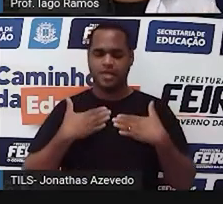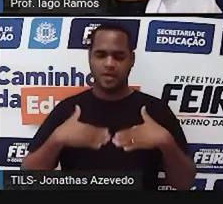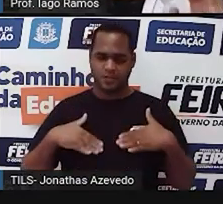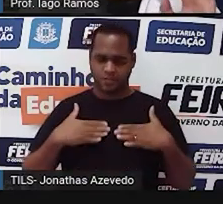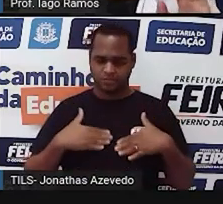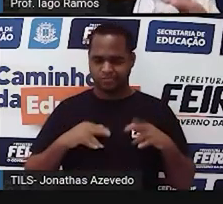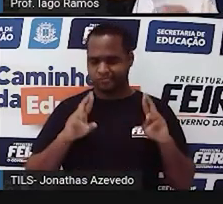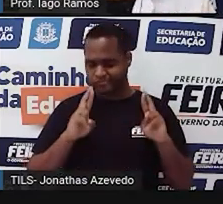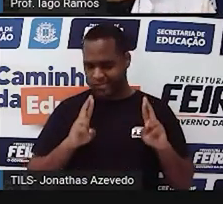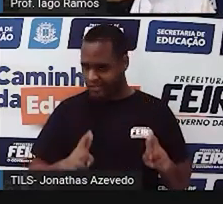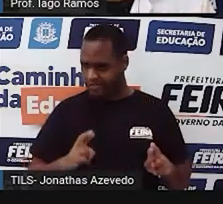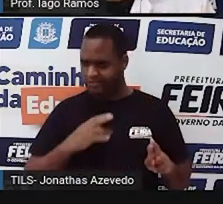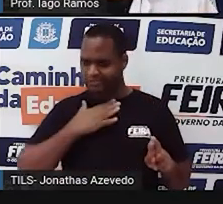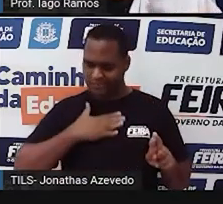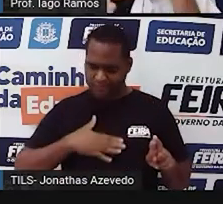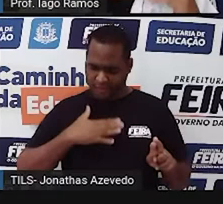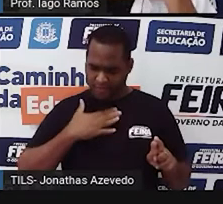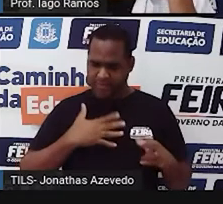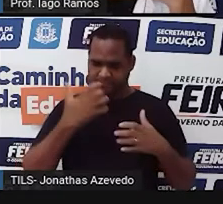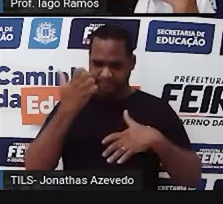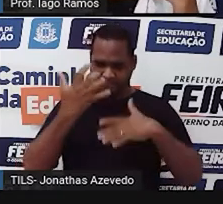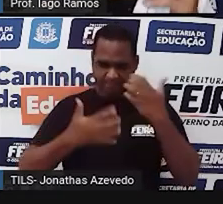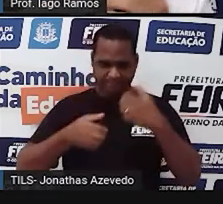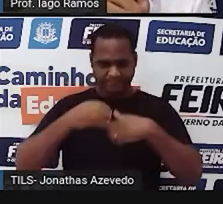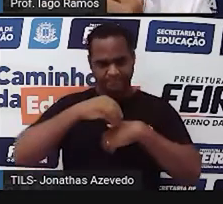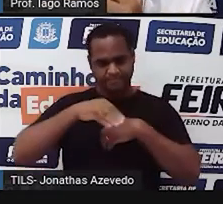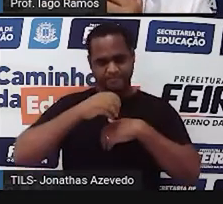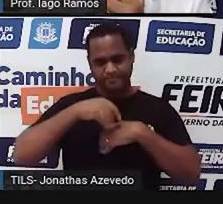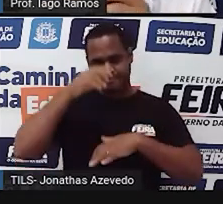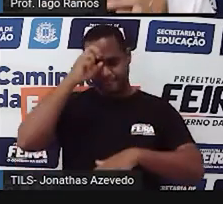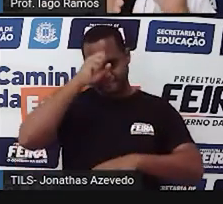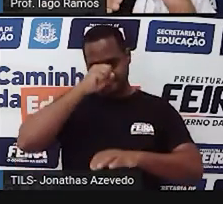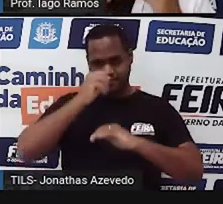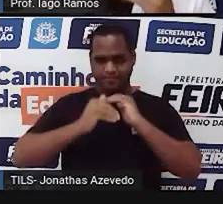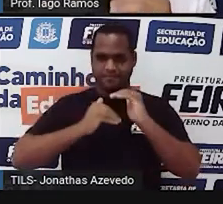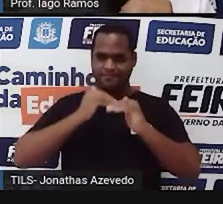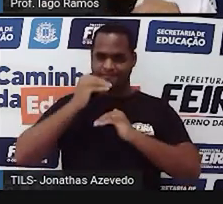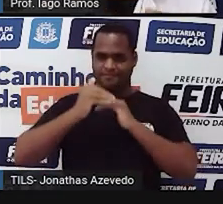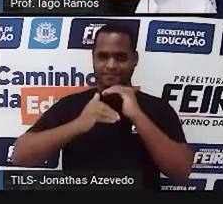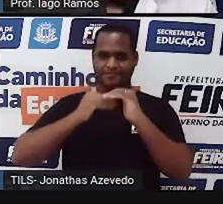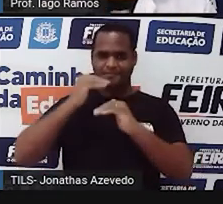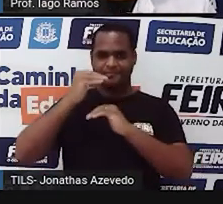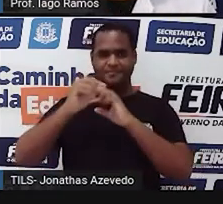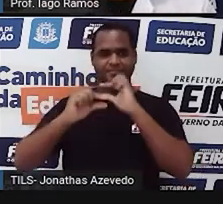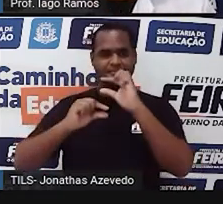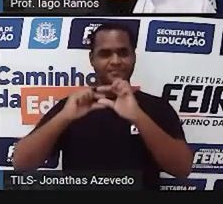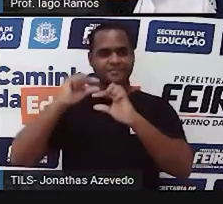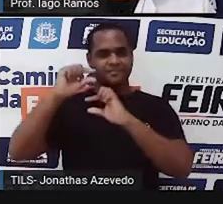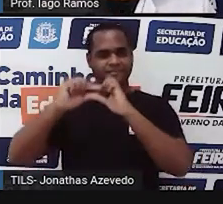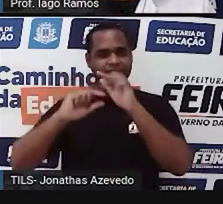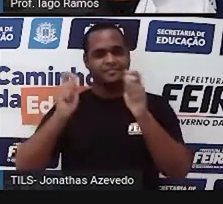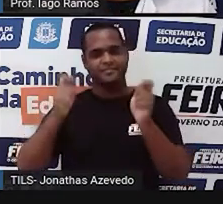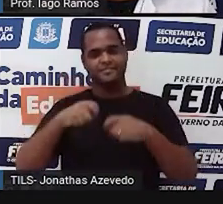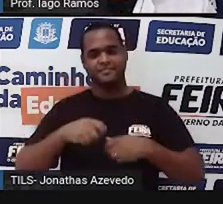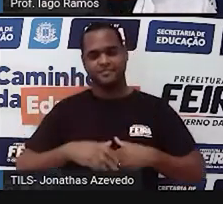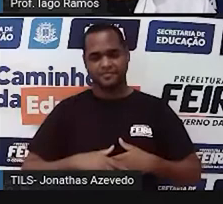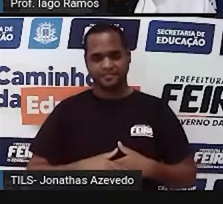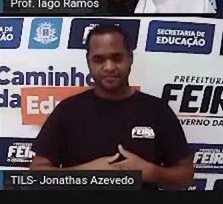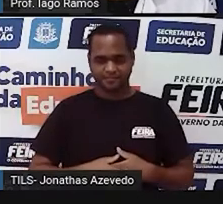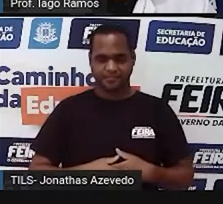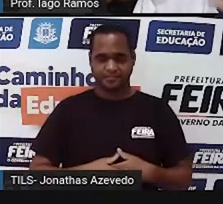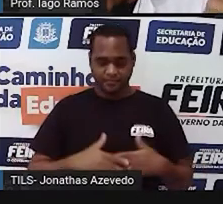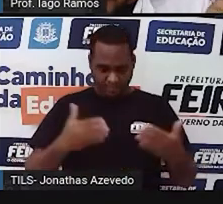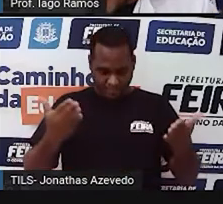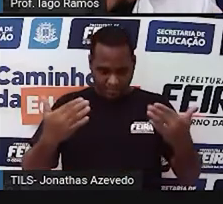tranquilos, tranquilas, que a gente vai aprendendo uma coisa de cada vez. Beleza? Então